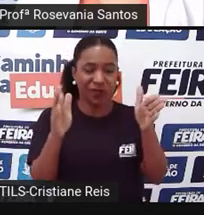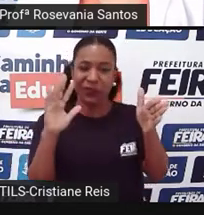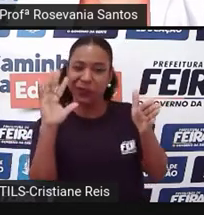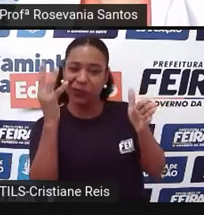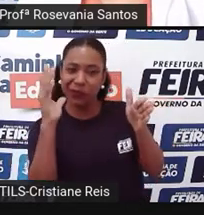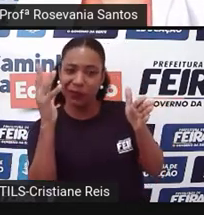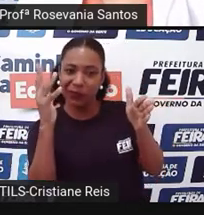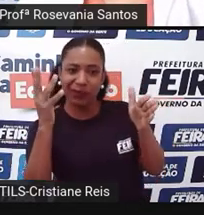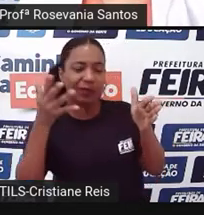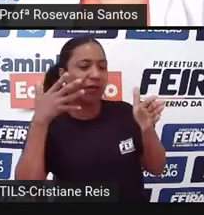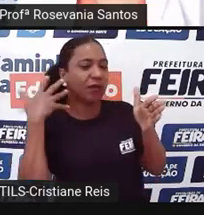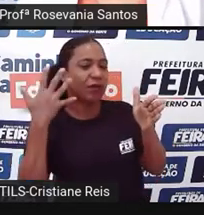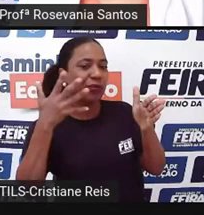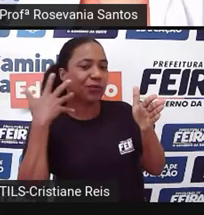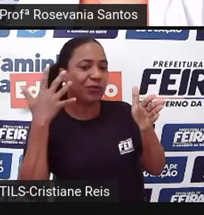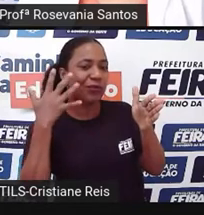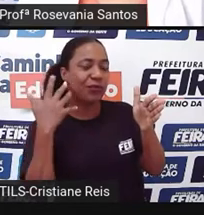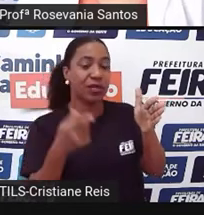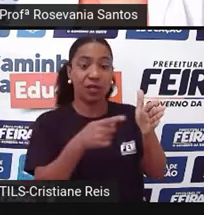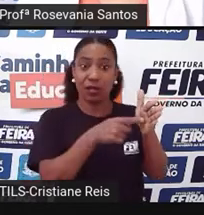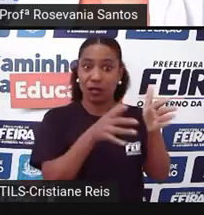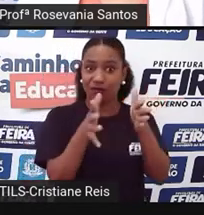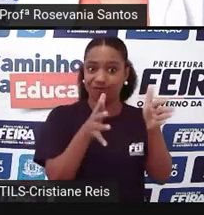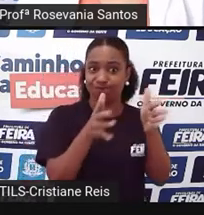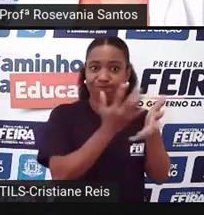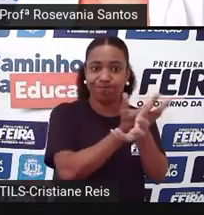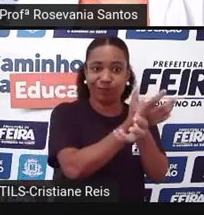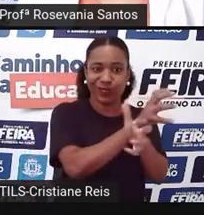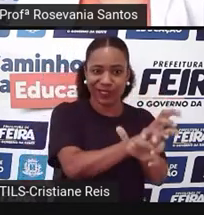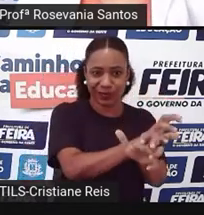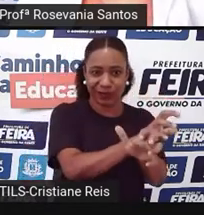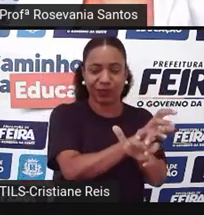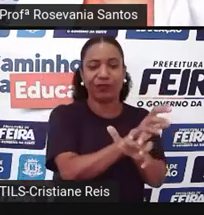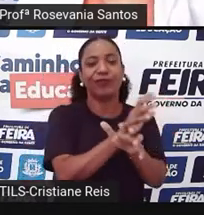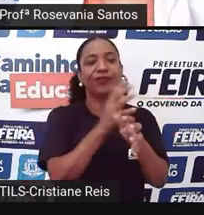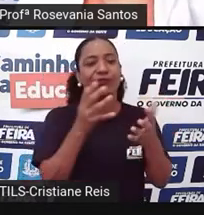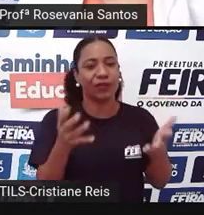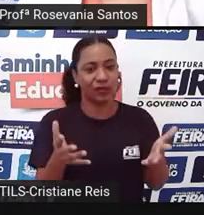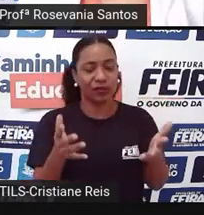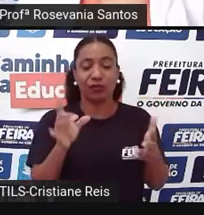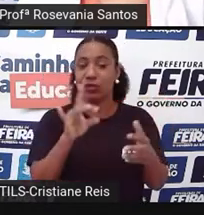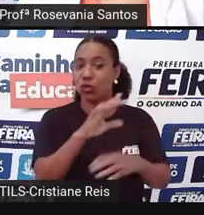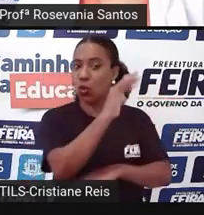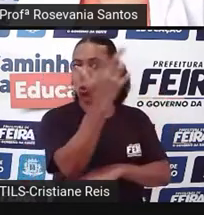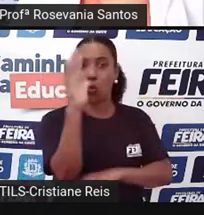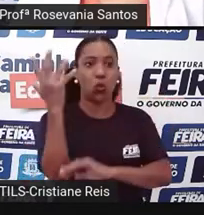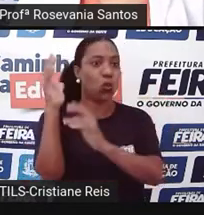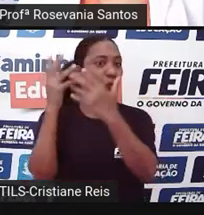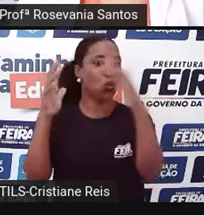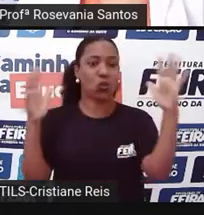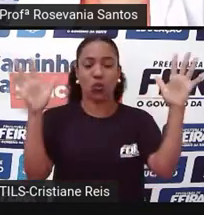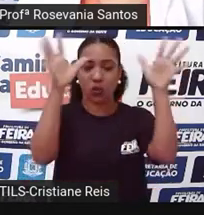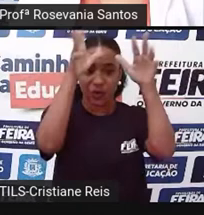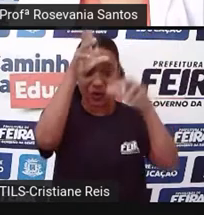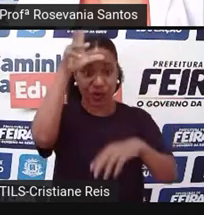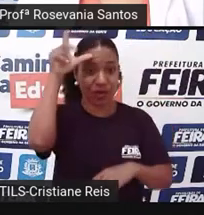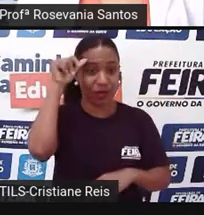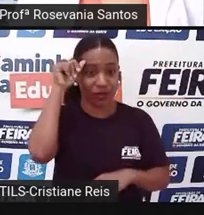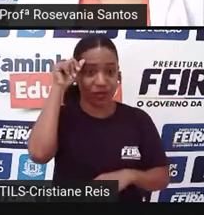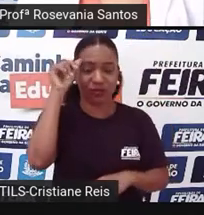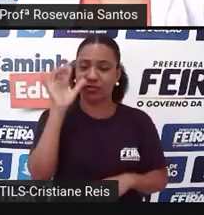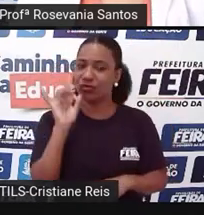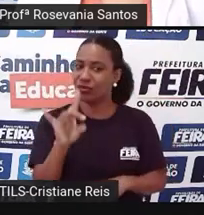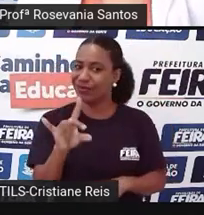região mais úmida, que é a área de floresta amazônica. Então, ela não é totalmente floresta amazônica e nem é totalmente o sertão.